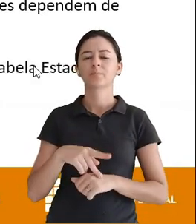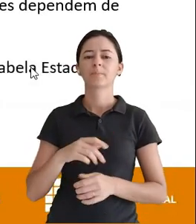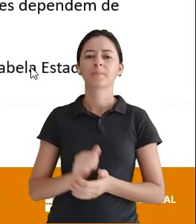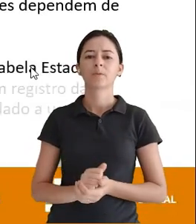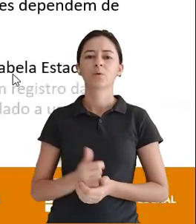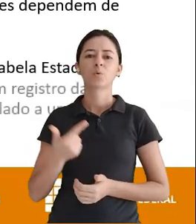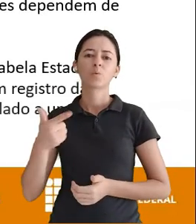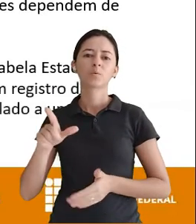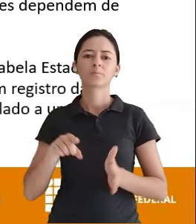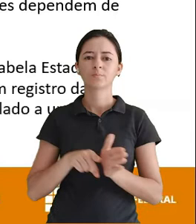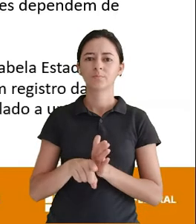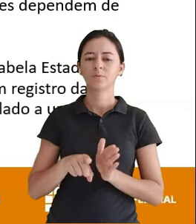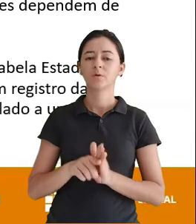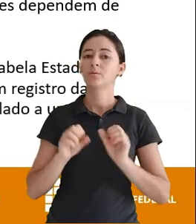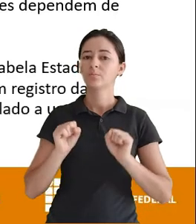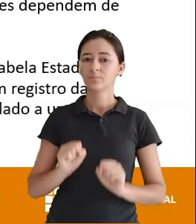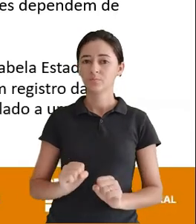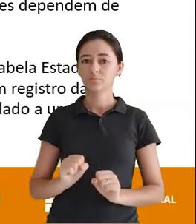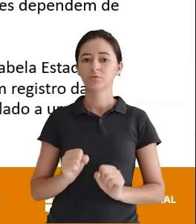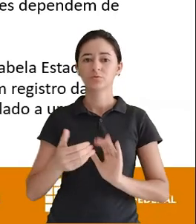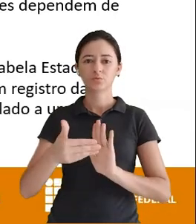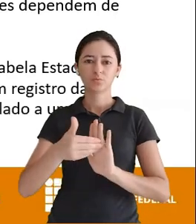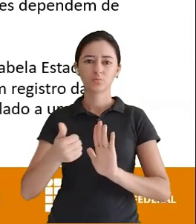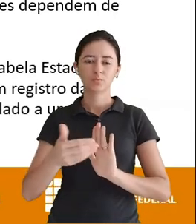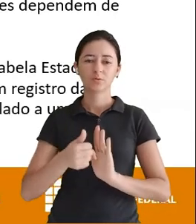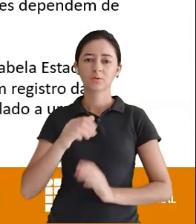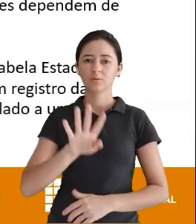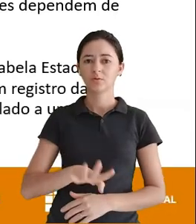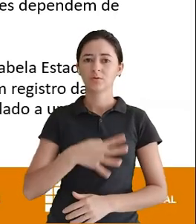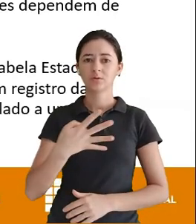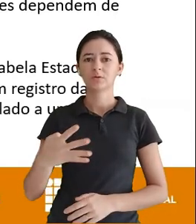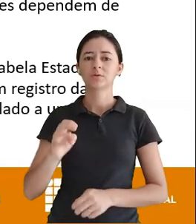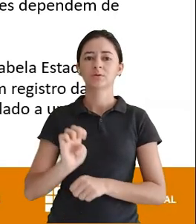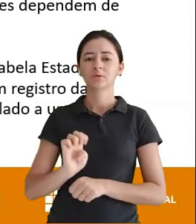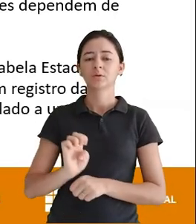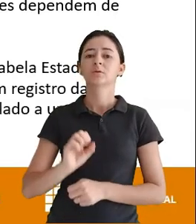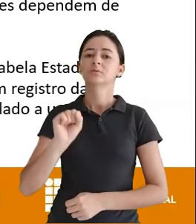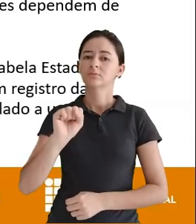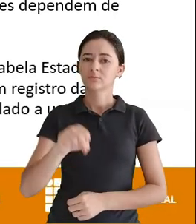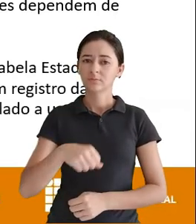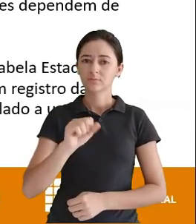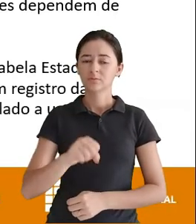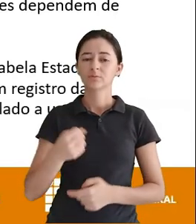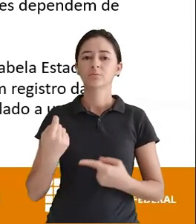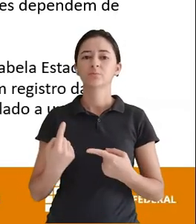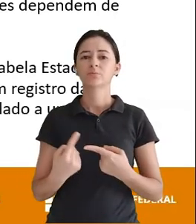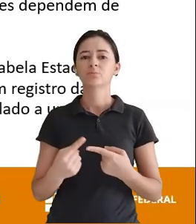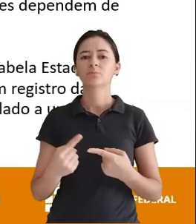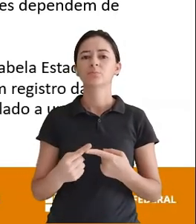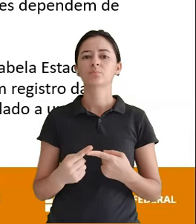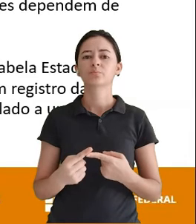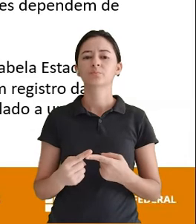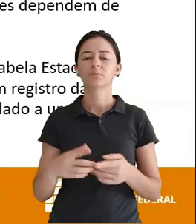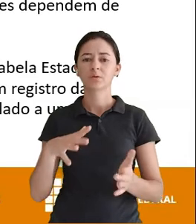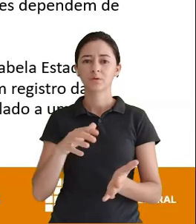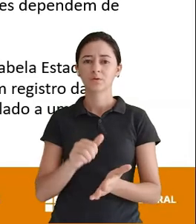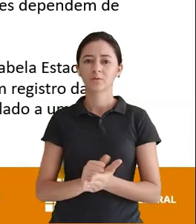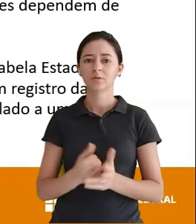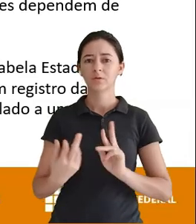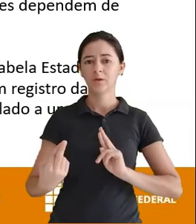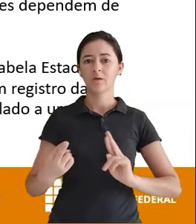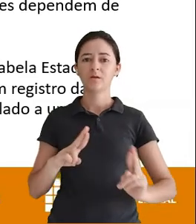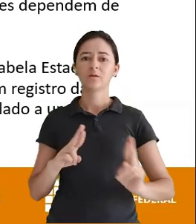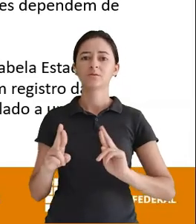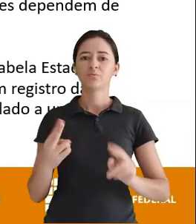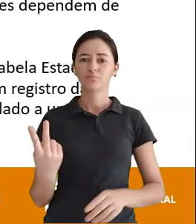excluir A tabela estado? Sim Por quê? Porque os registros Aqui dentro Ou seja Nessa relação